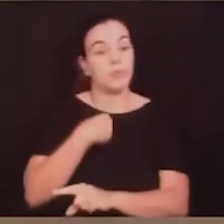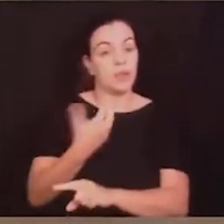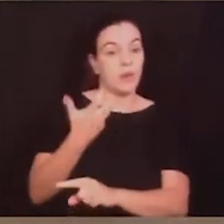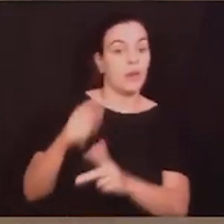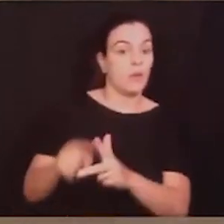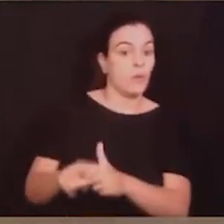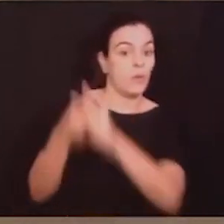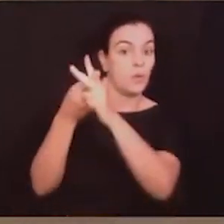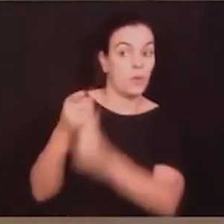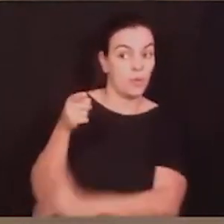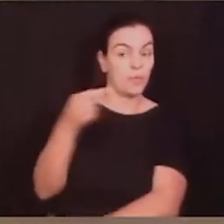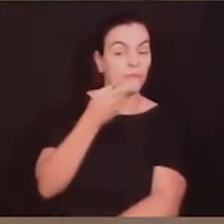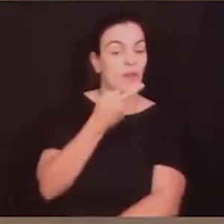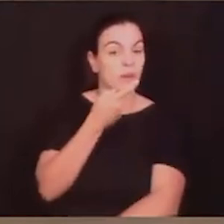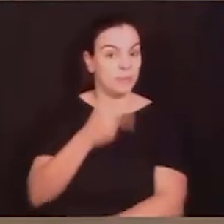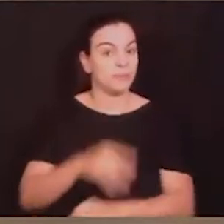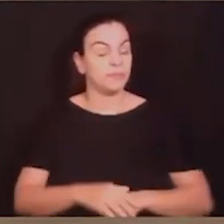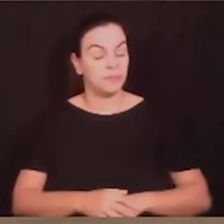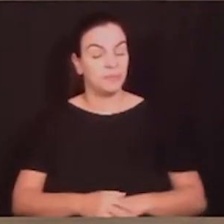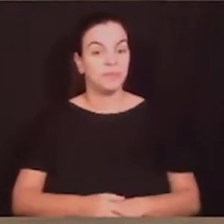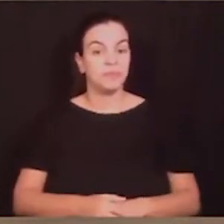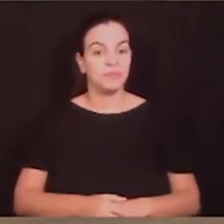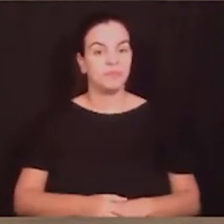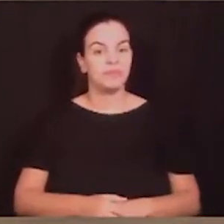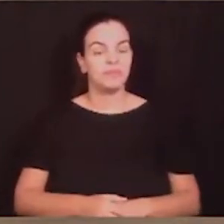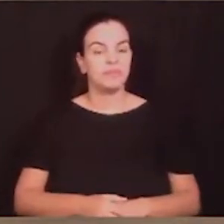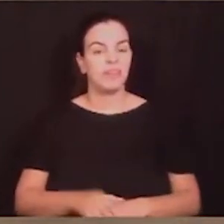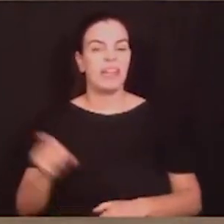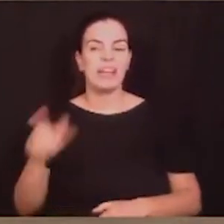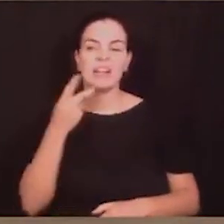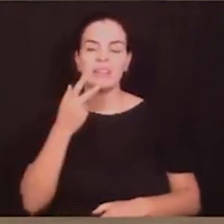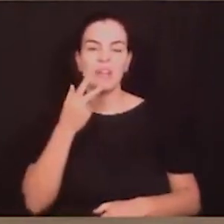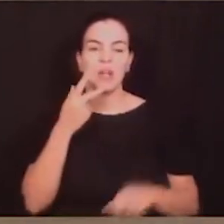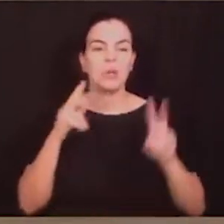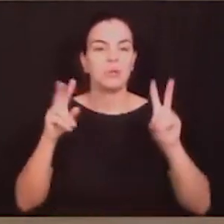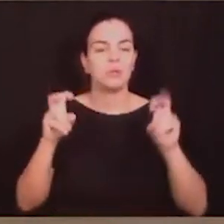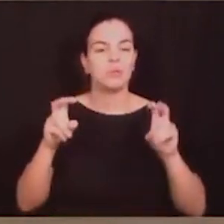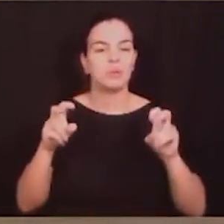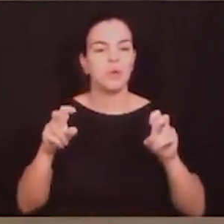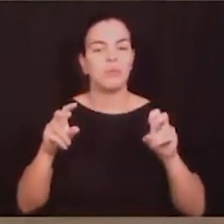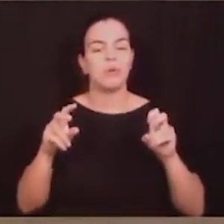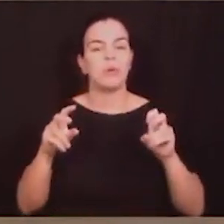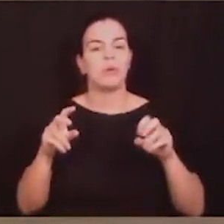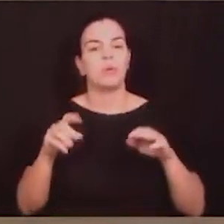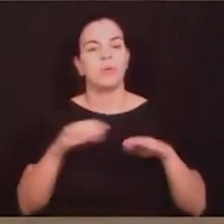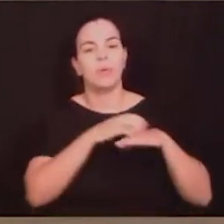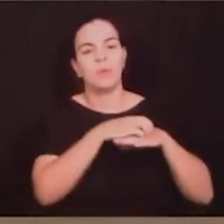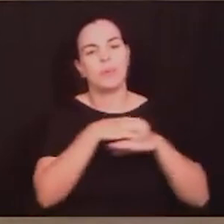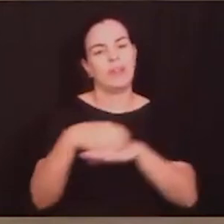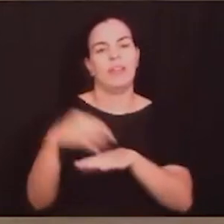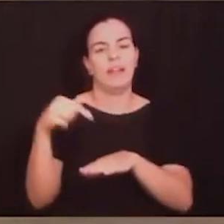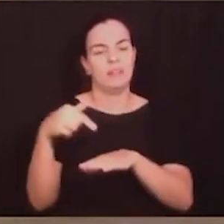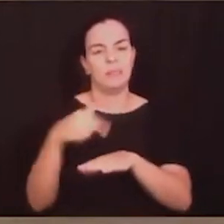a questão da integração do transporte não foi exatamente